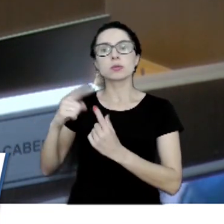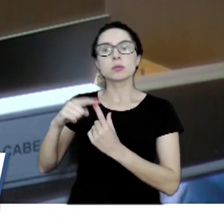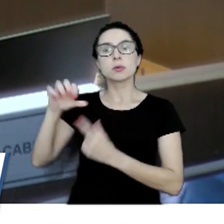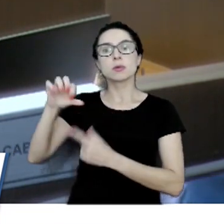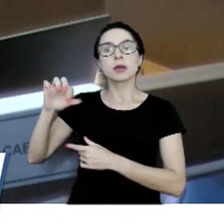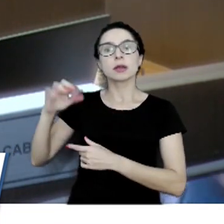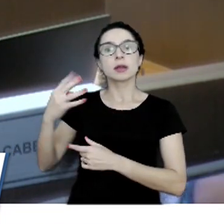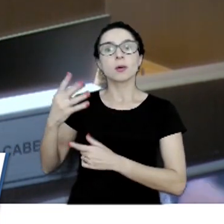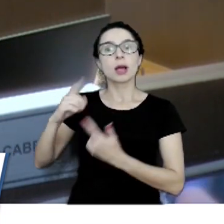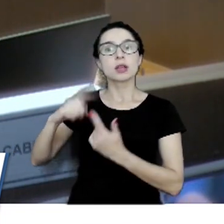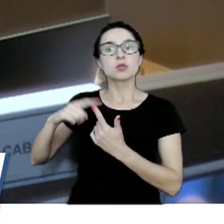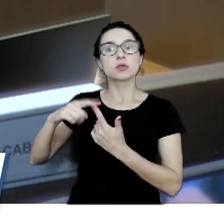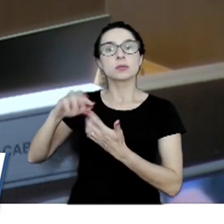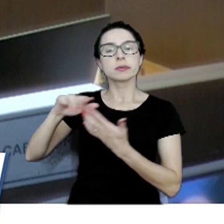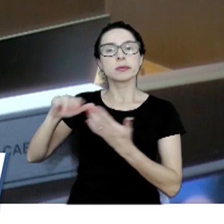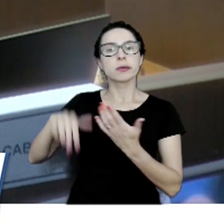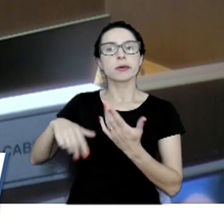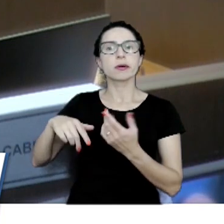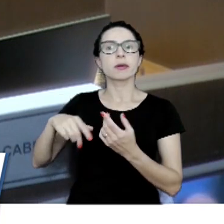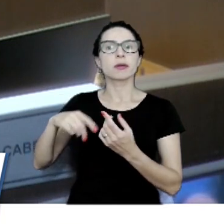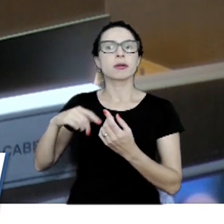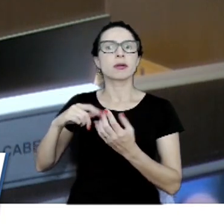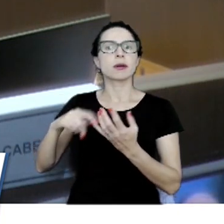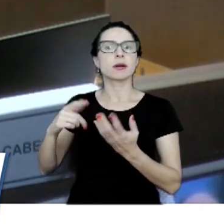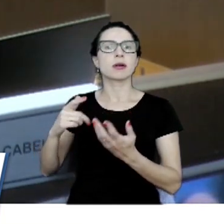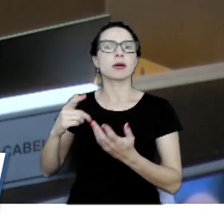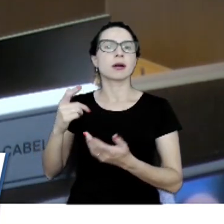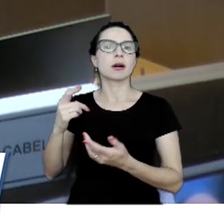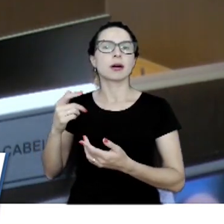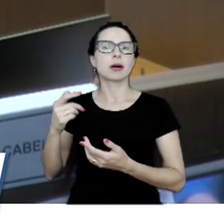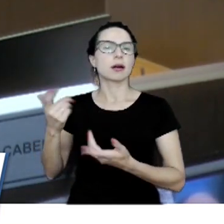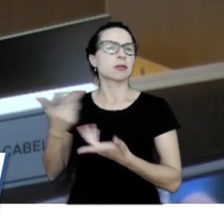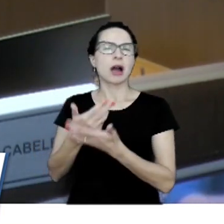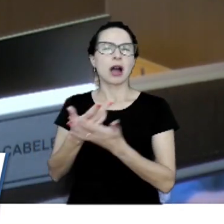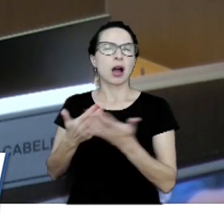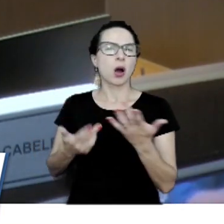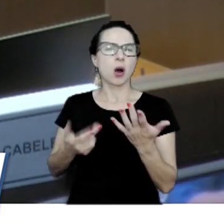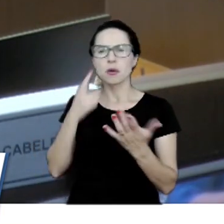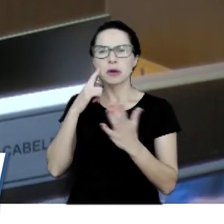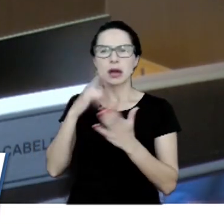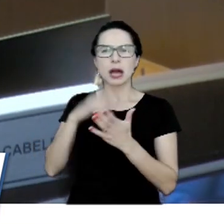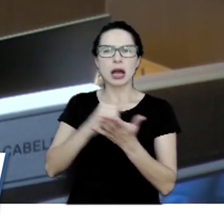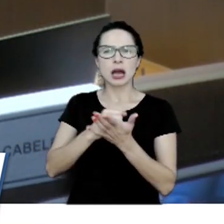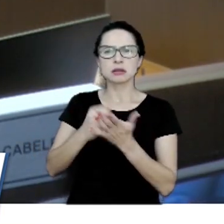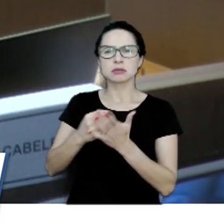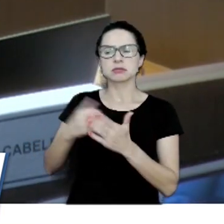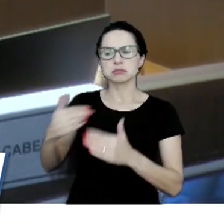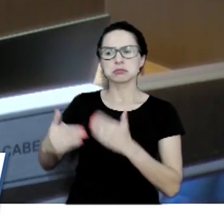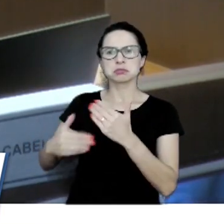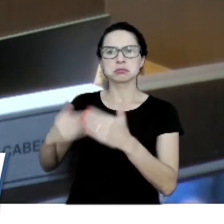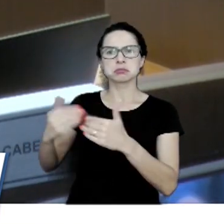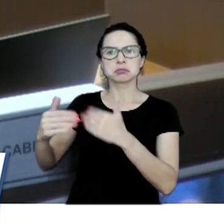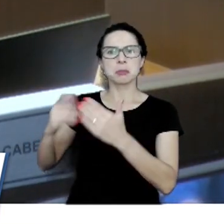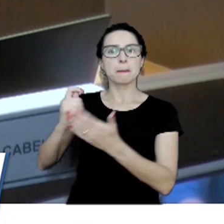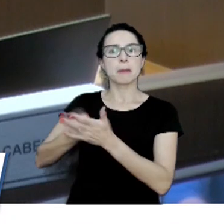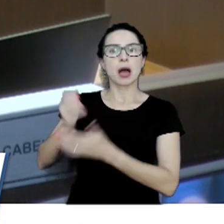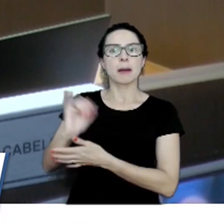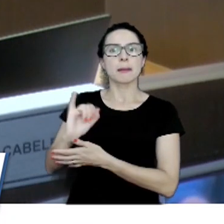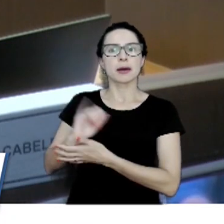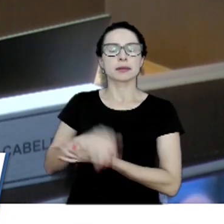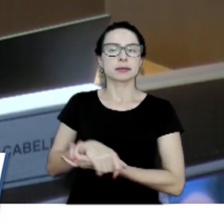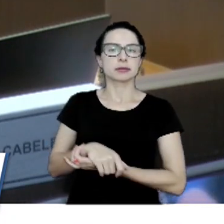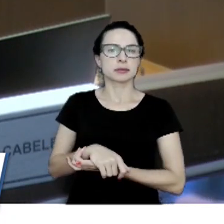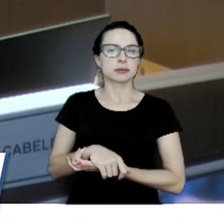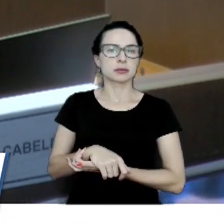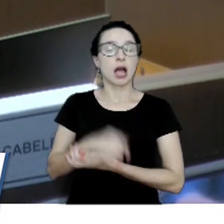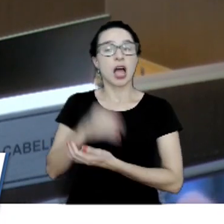crescer, tomou vacina, registrou, já começa ali, para pagar imposto. Aí o